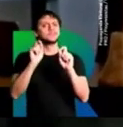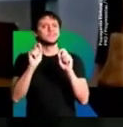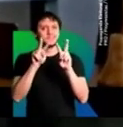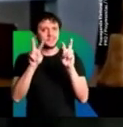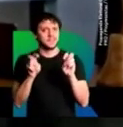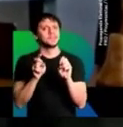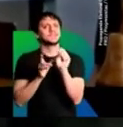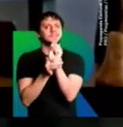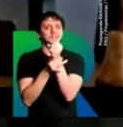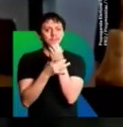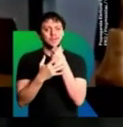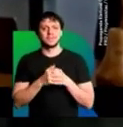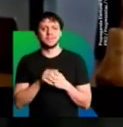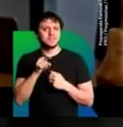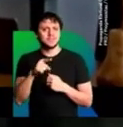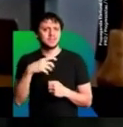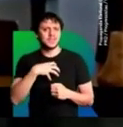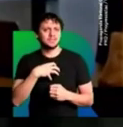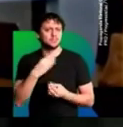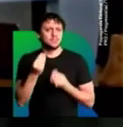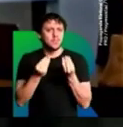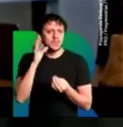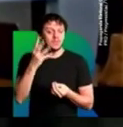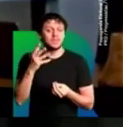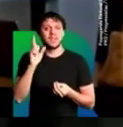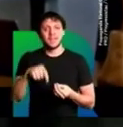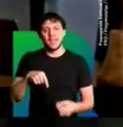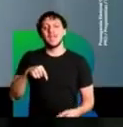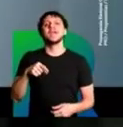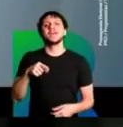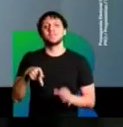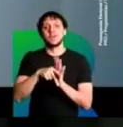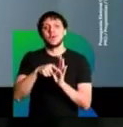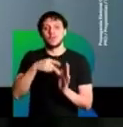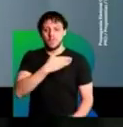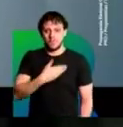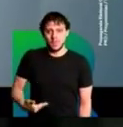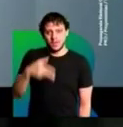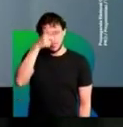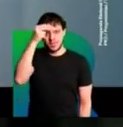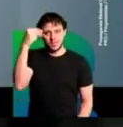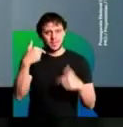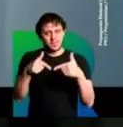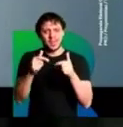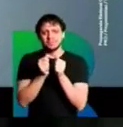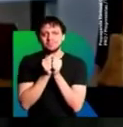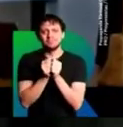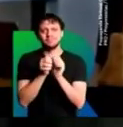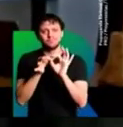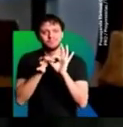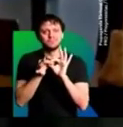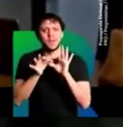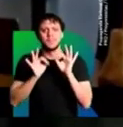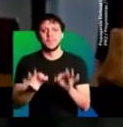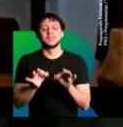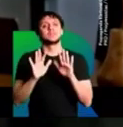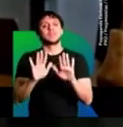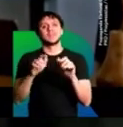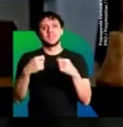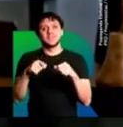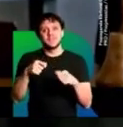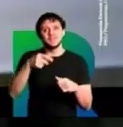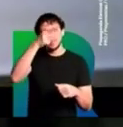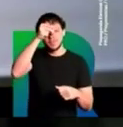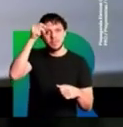solução para a segurança de São Paulo é o governo e a prefeitura trabalharem juntos. Mas bem juntos. E para isso, o governador e o prefeito tem que ter uma